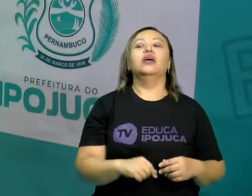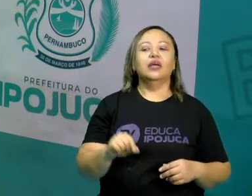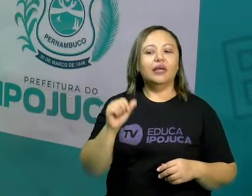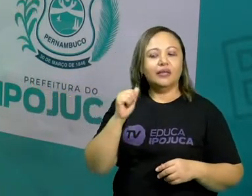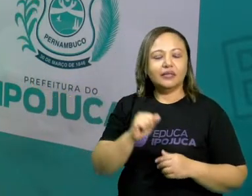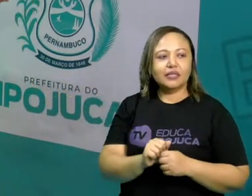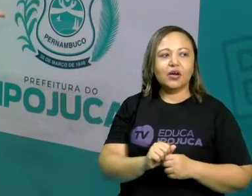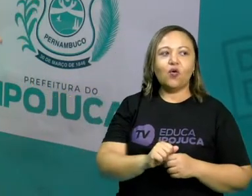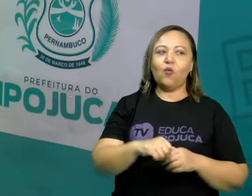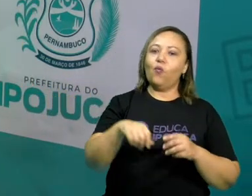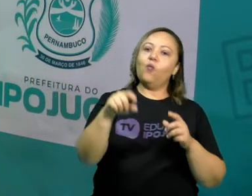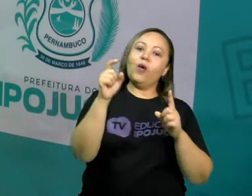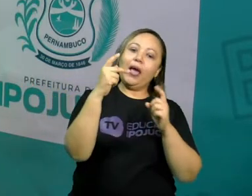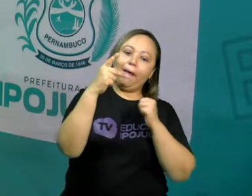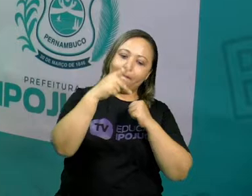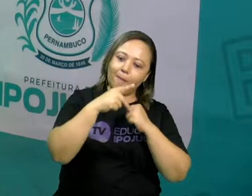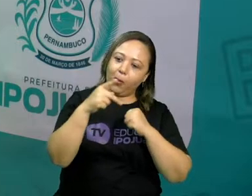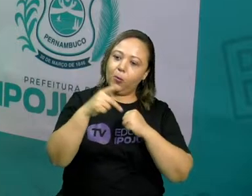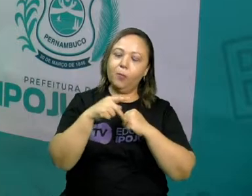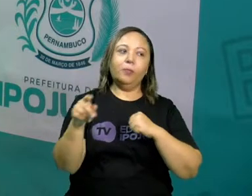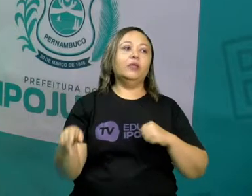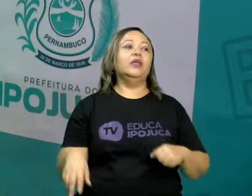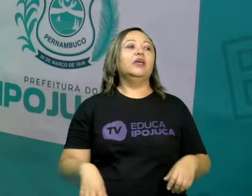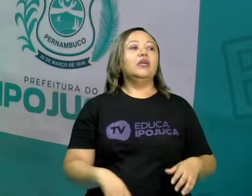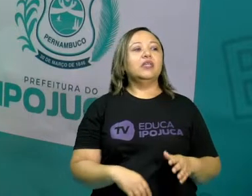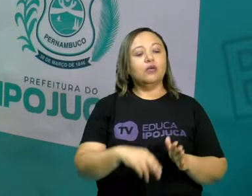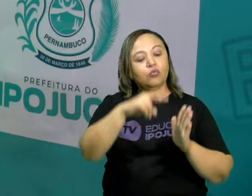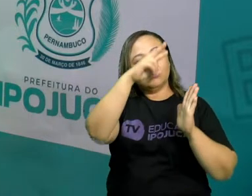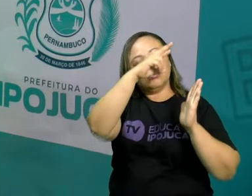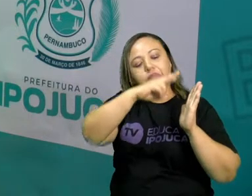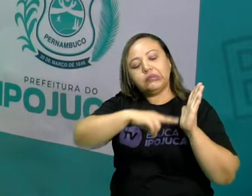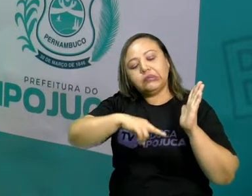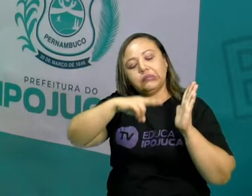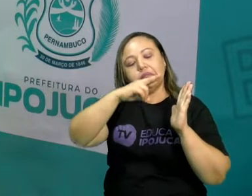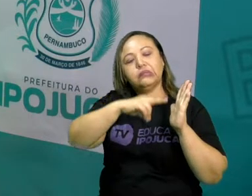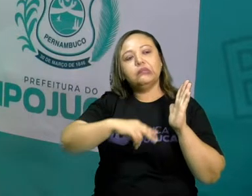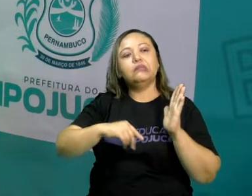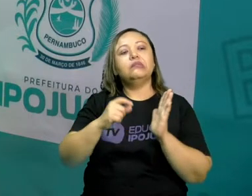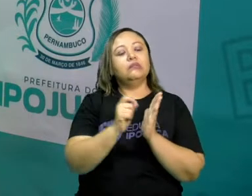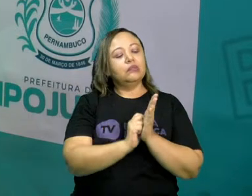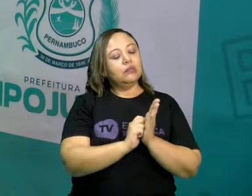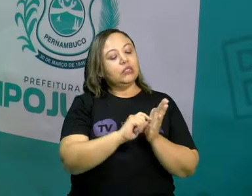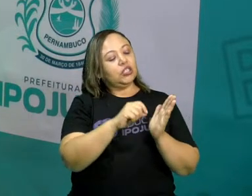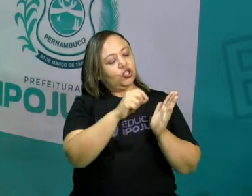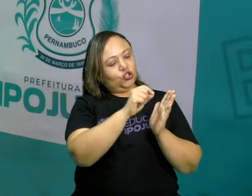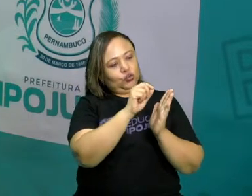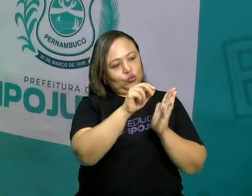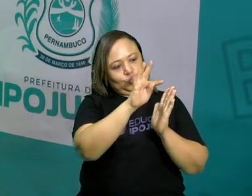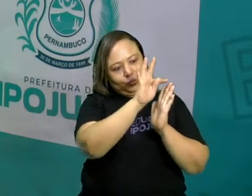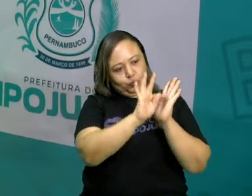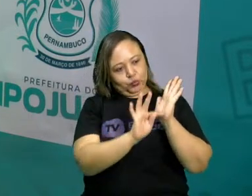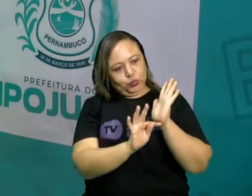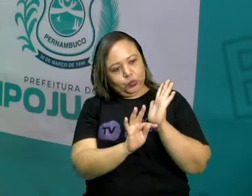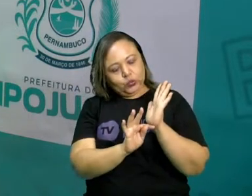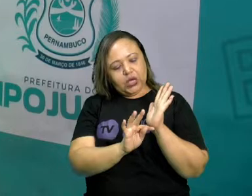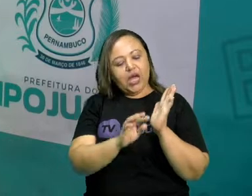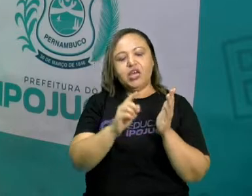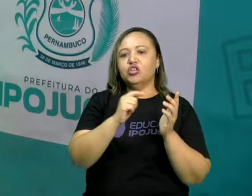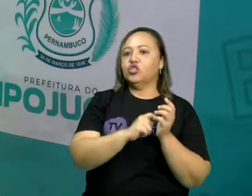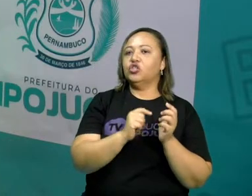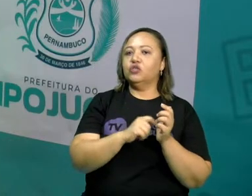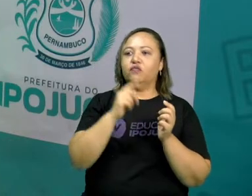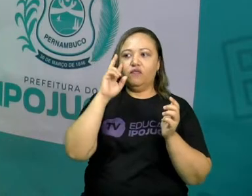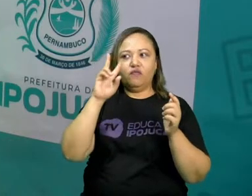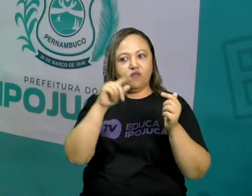gente pronuncie o texto corretamente, nos auxilia nessa troca, quando a gente usa o singular